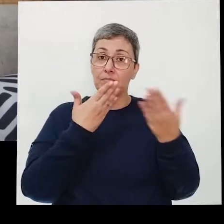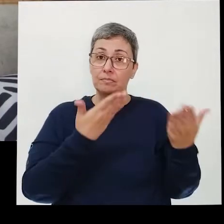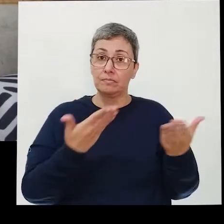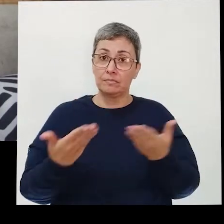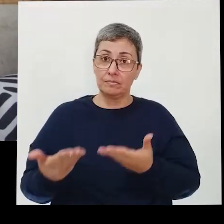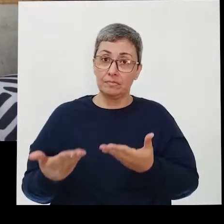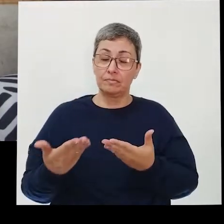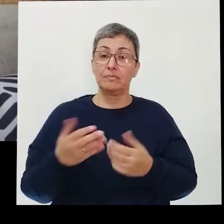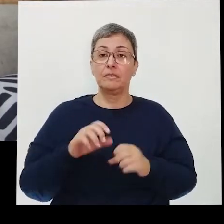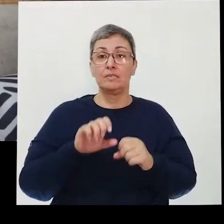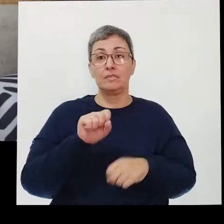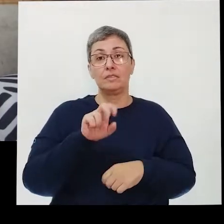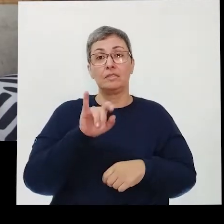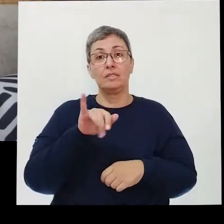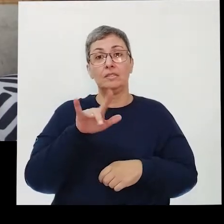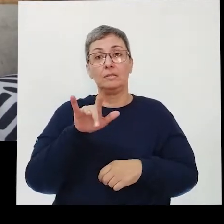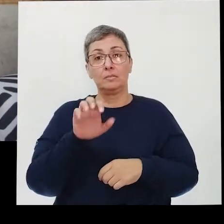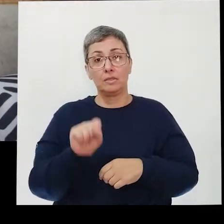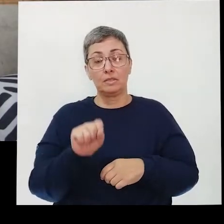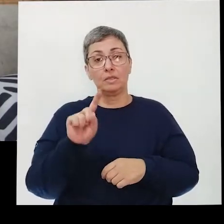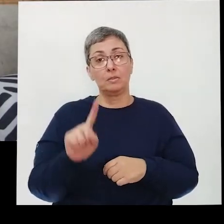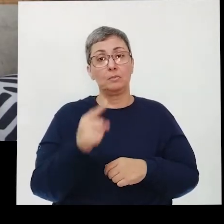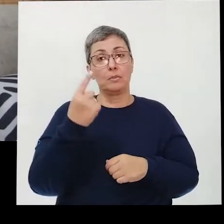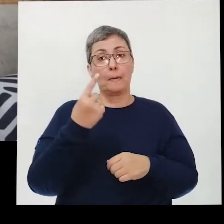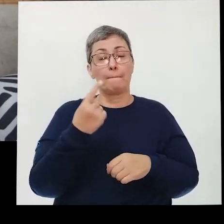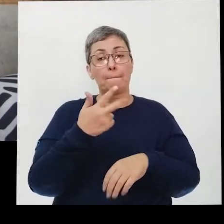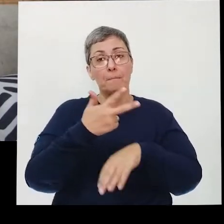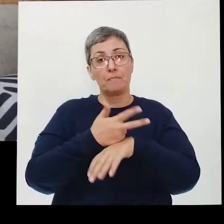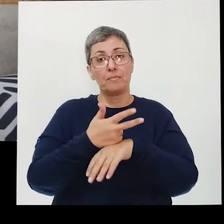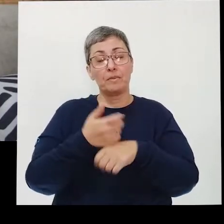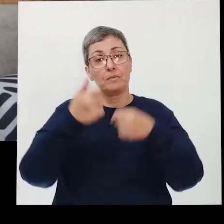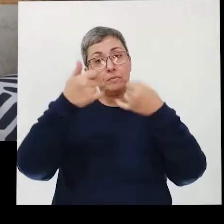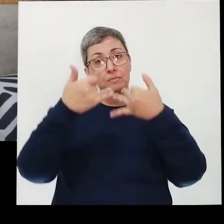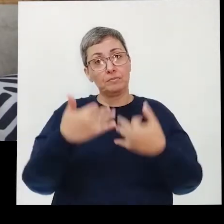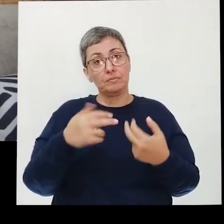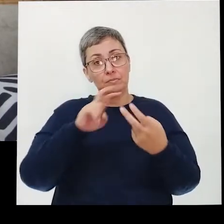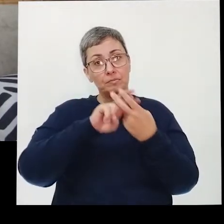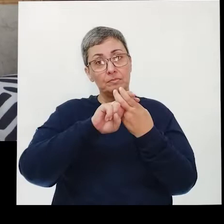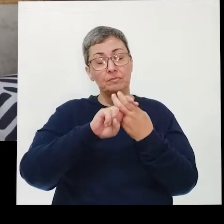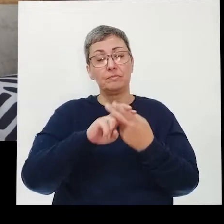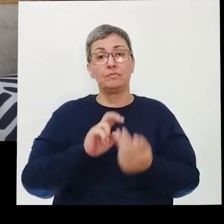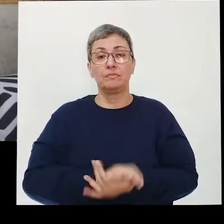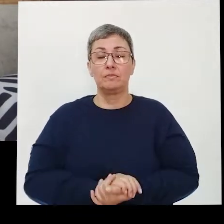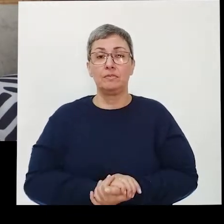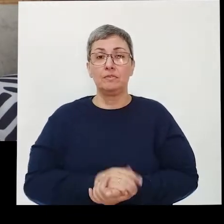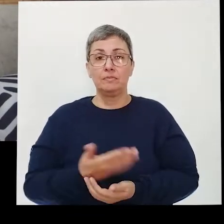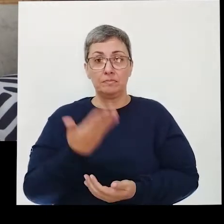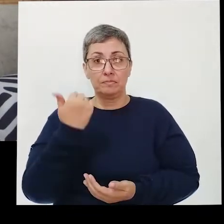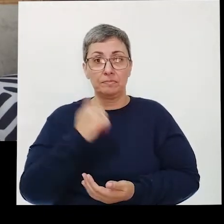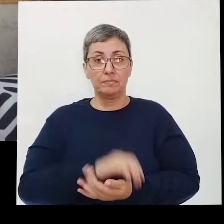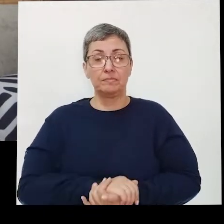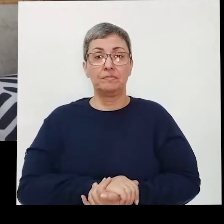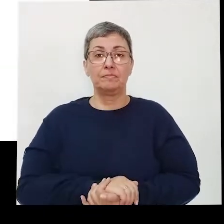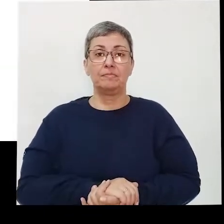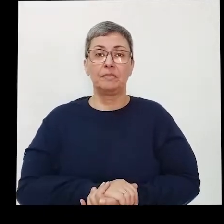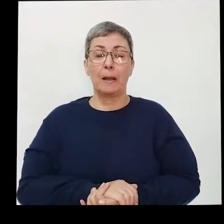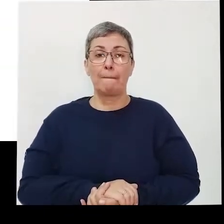-vindos ao Simples. Esse é o nosso primeiro vídeo e hoje a gente vai falar sobre o SUS. Vamos nessa?